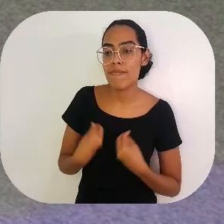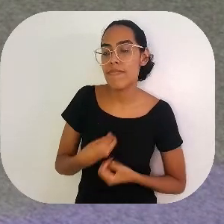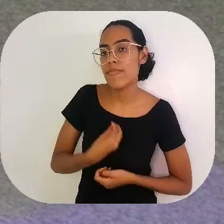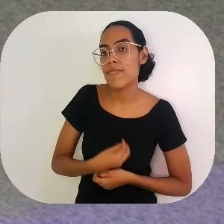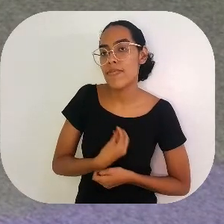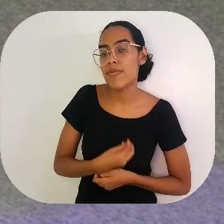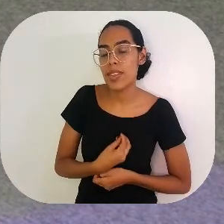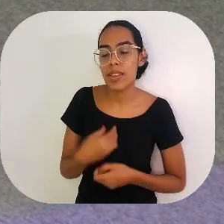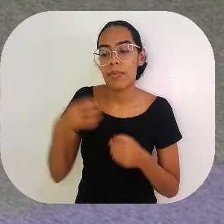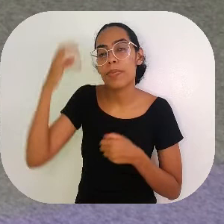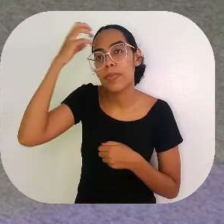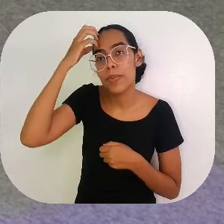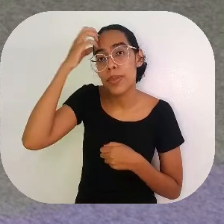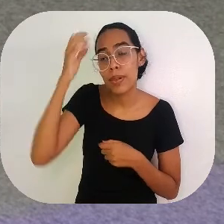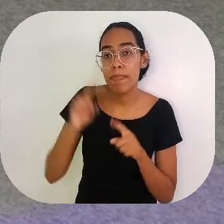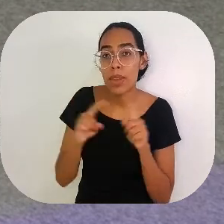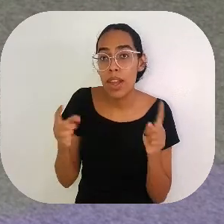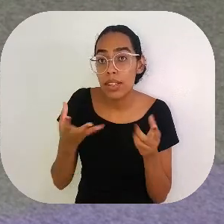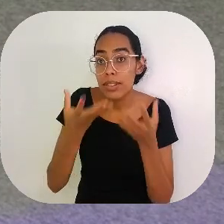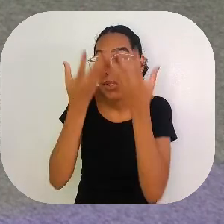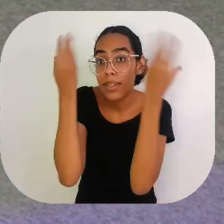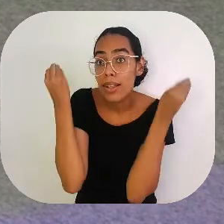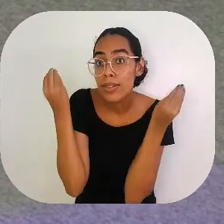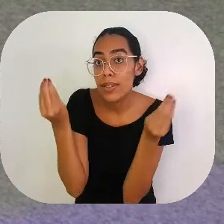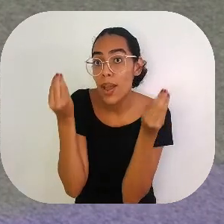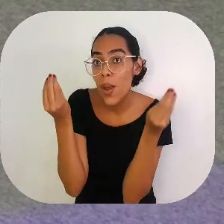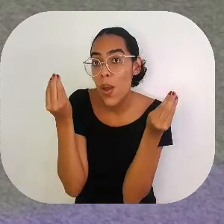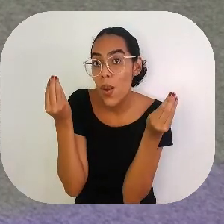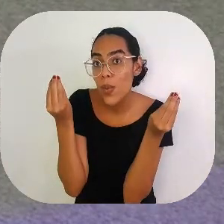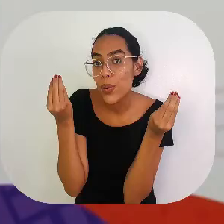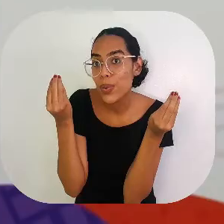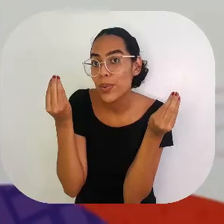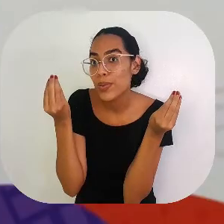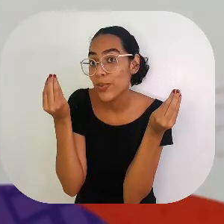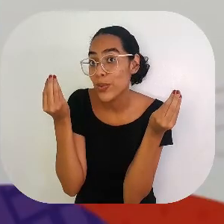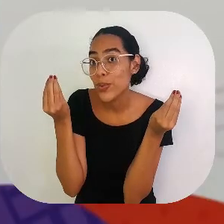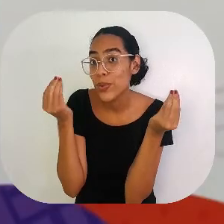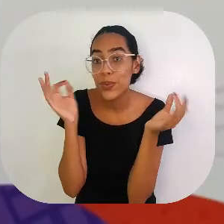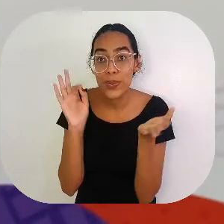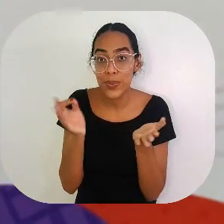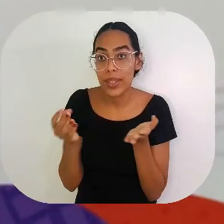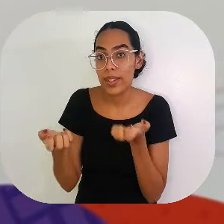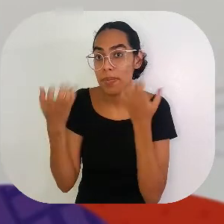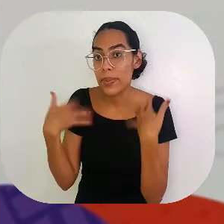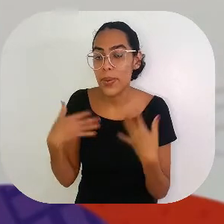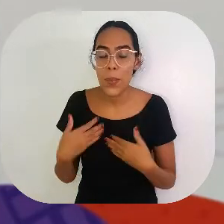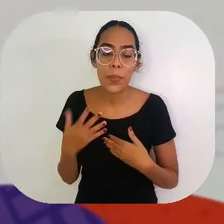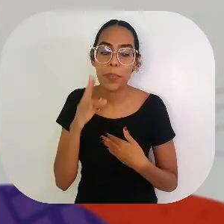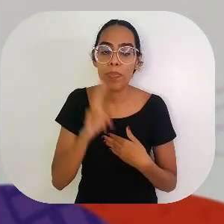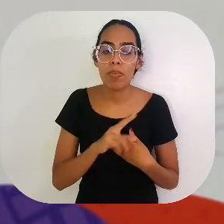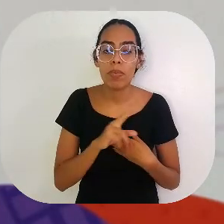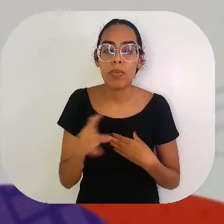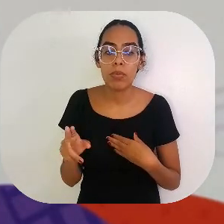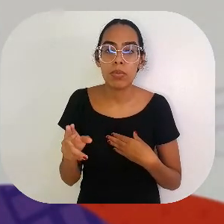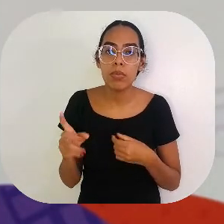de princesa. Só que o rapaz acabou por esquecer. A dita fala do padre.